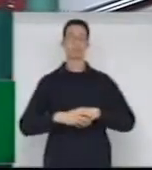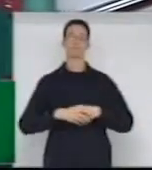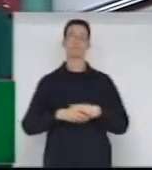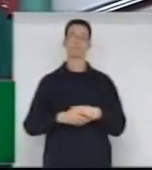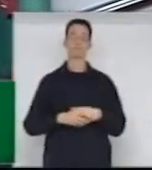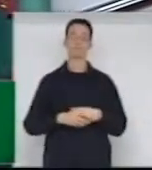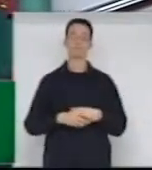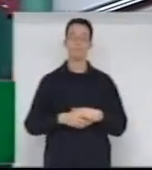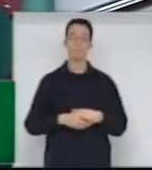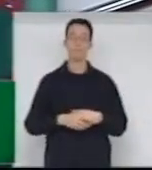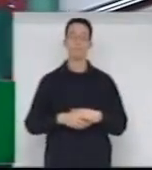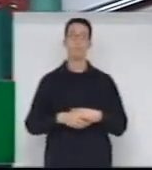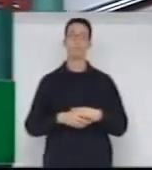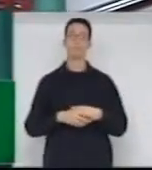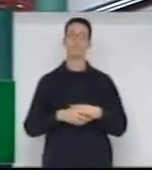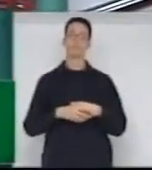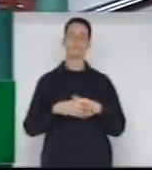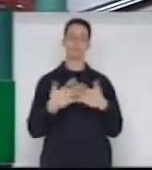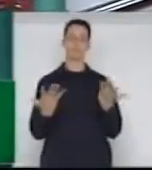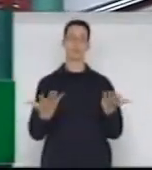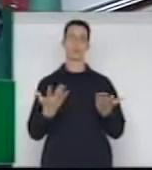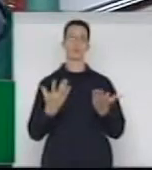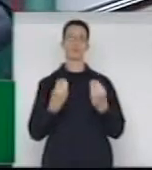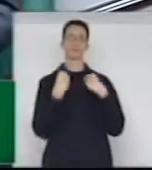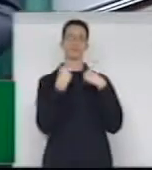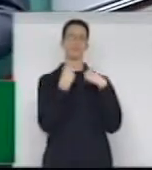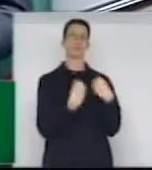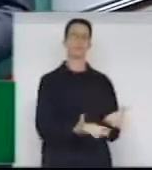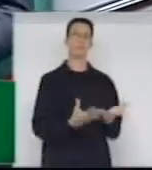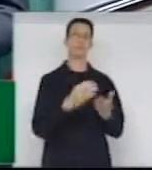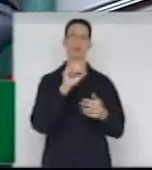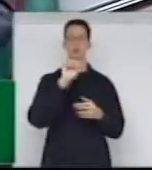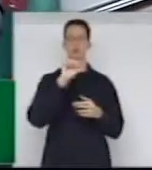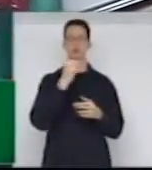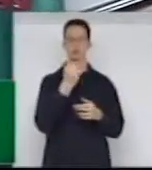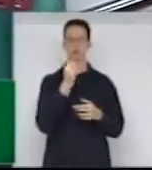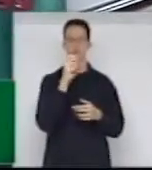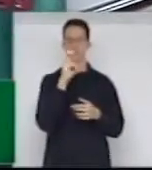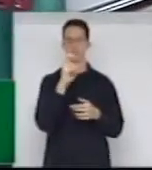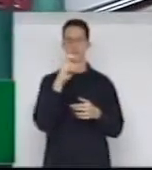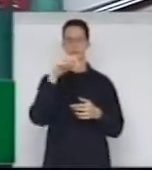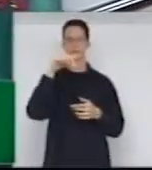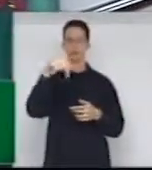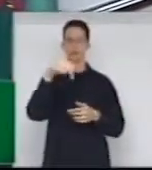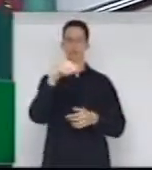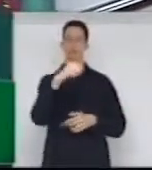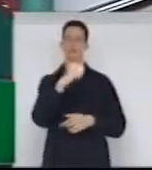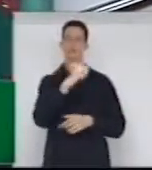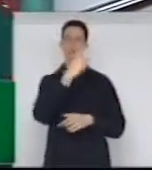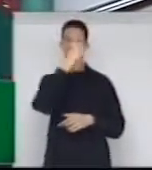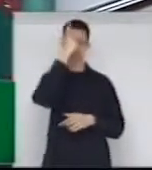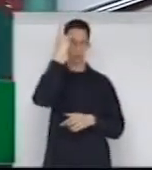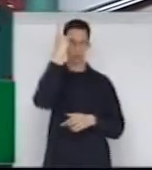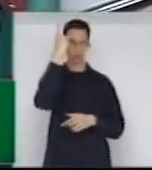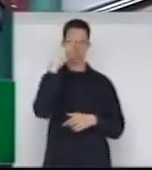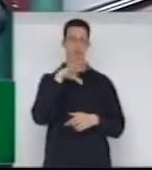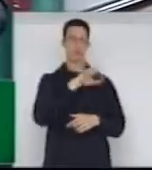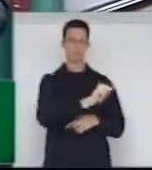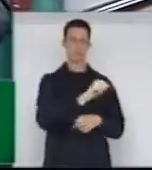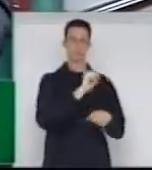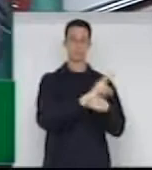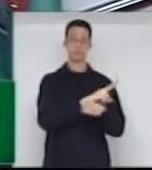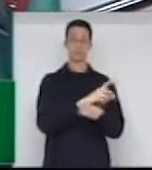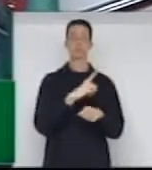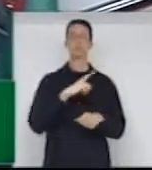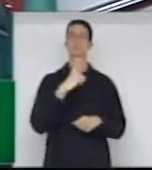dados 857 alunos e pessoas que preencheram, nós temos